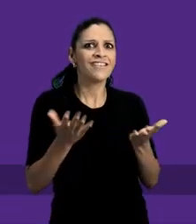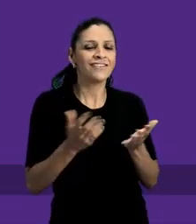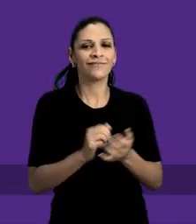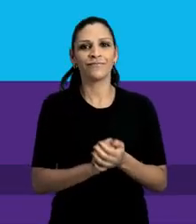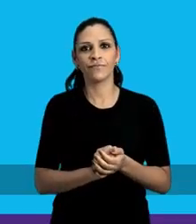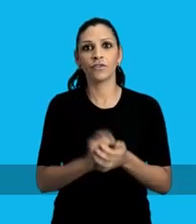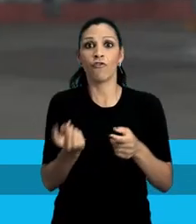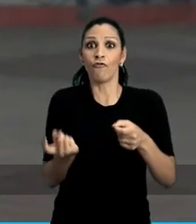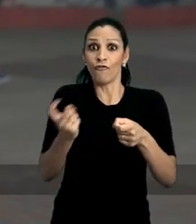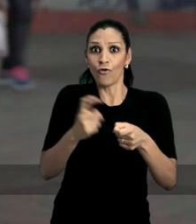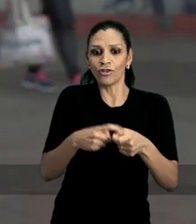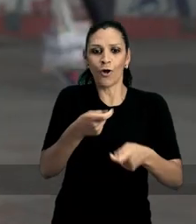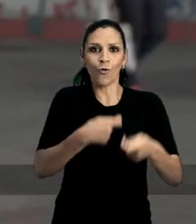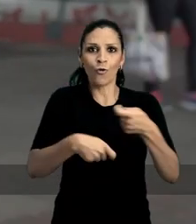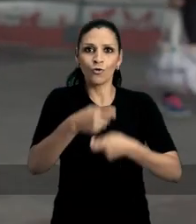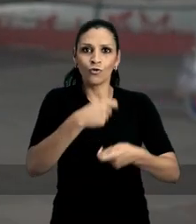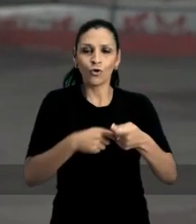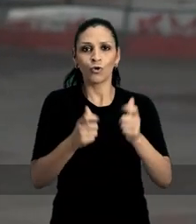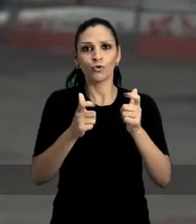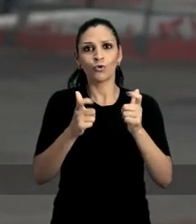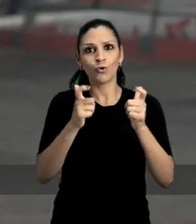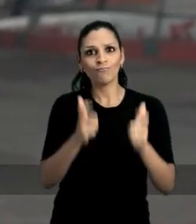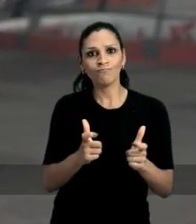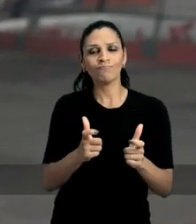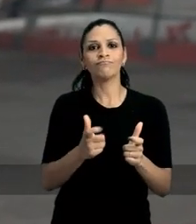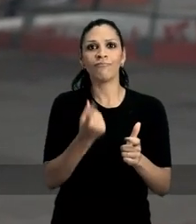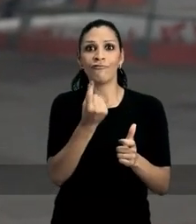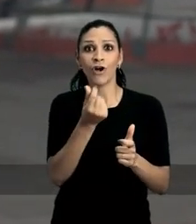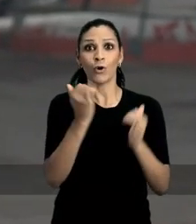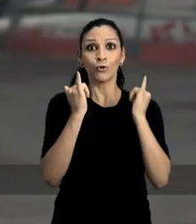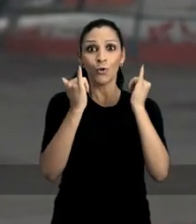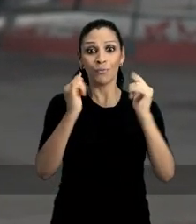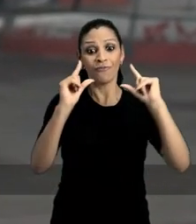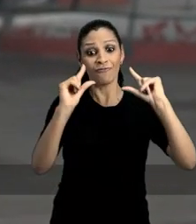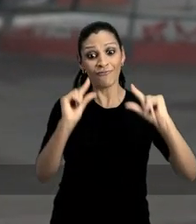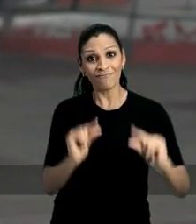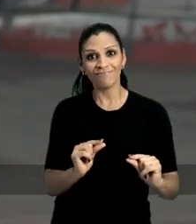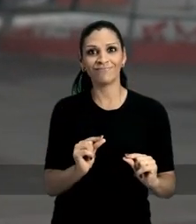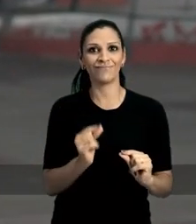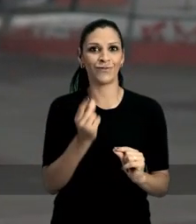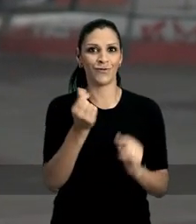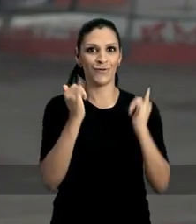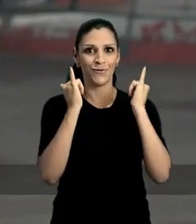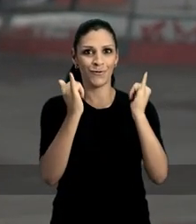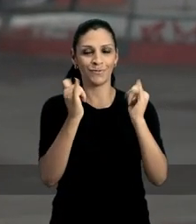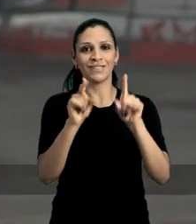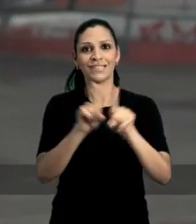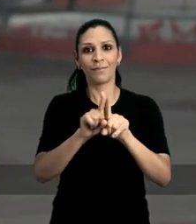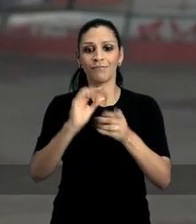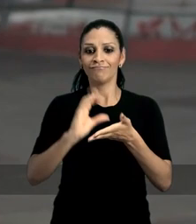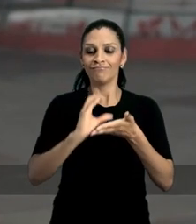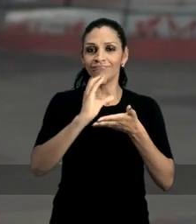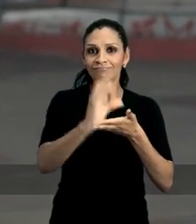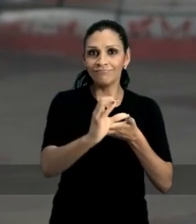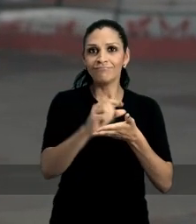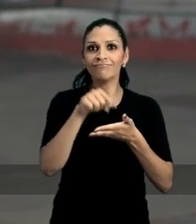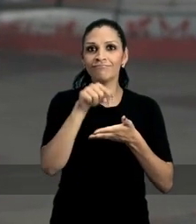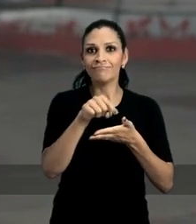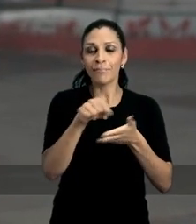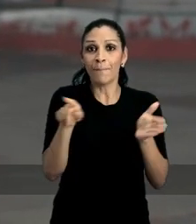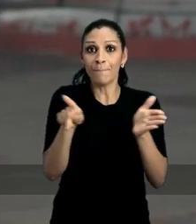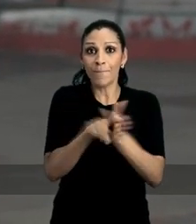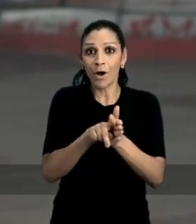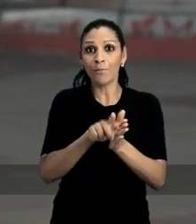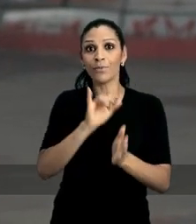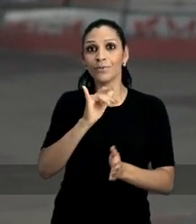fazer isso, Manu? Vamos retomar o controle do órgão que regula as tarifas para reduzir o preço da passagem, criando um fundo de